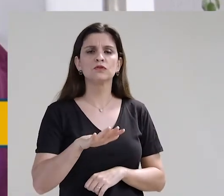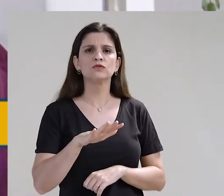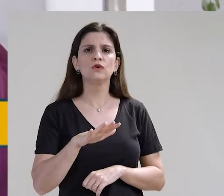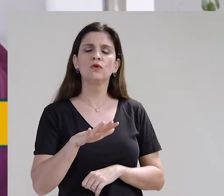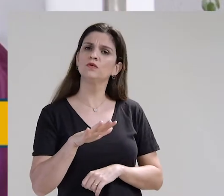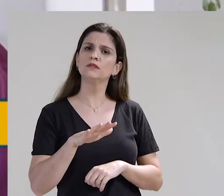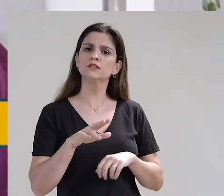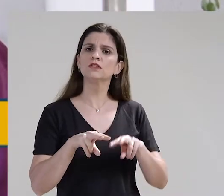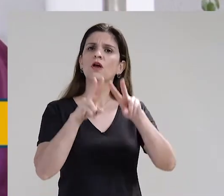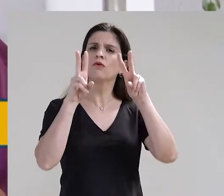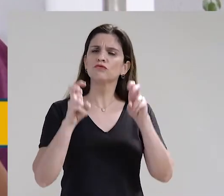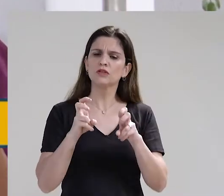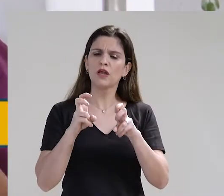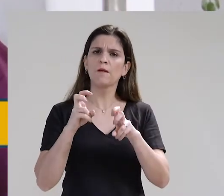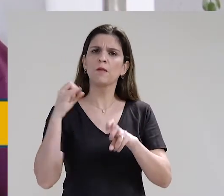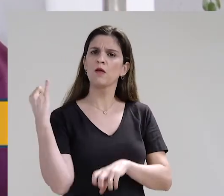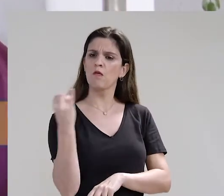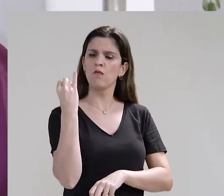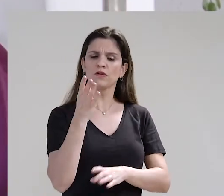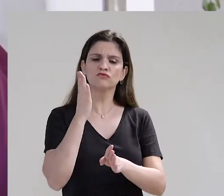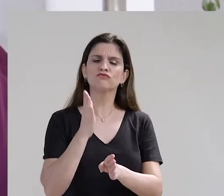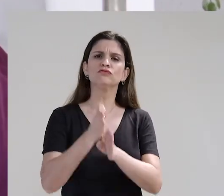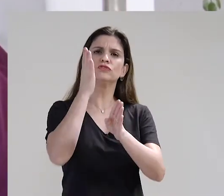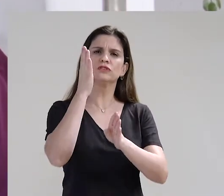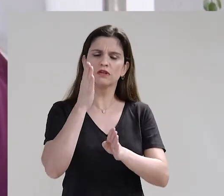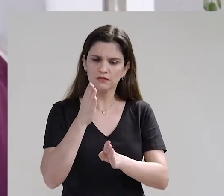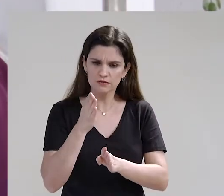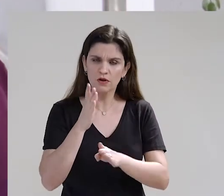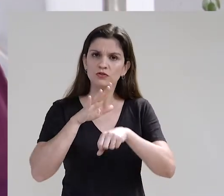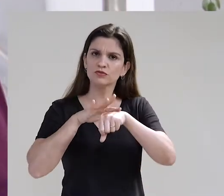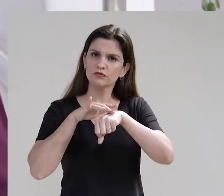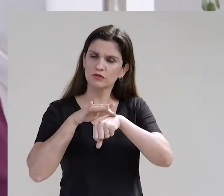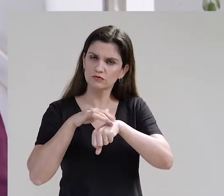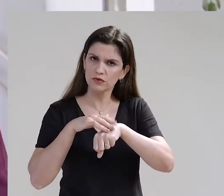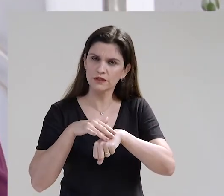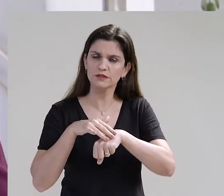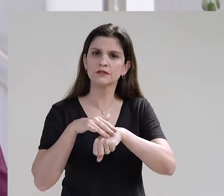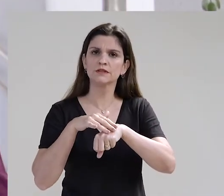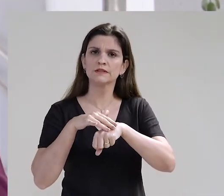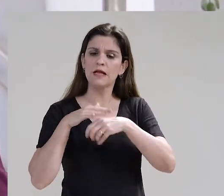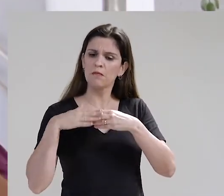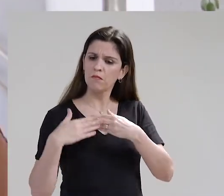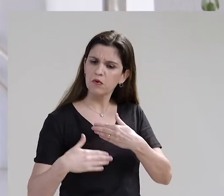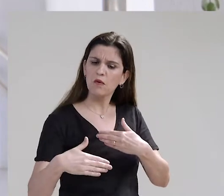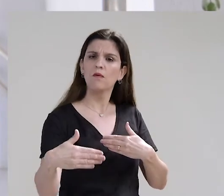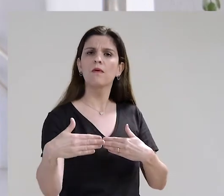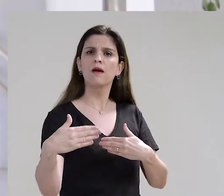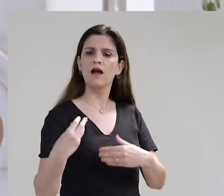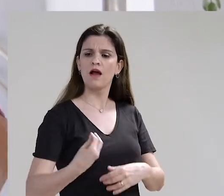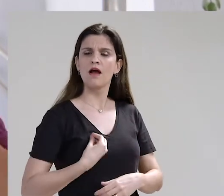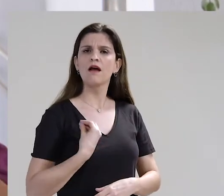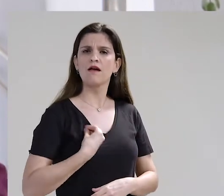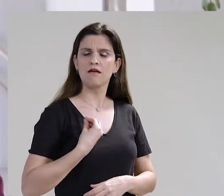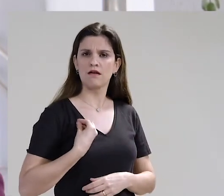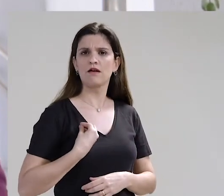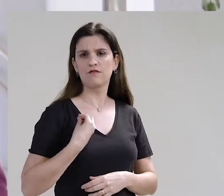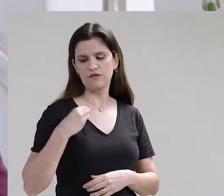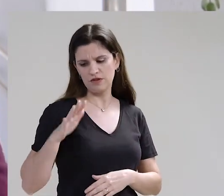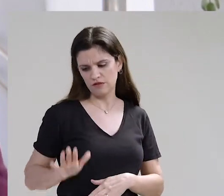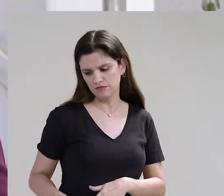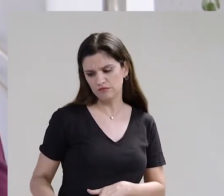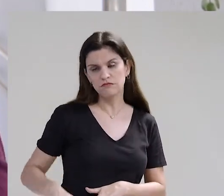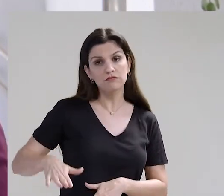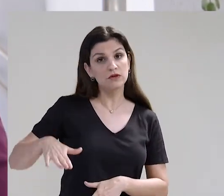o diagnóstico precoce. A gente consegue prolongar a vida da